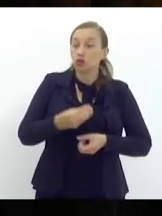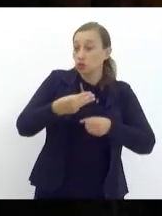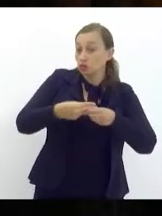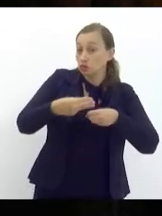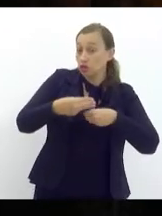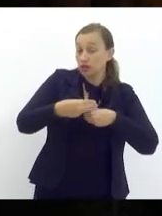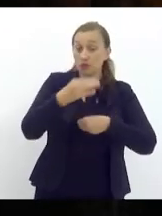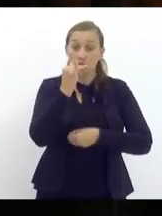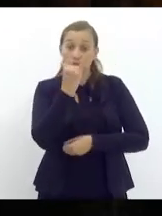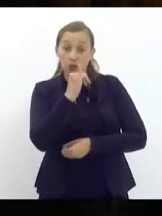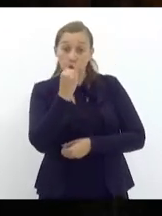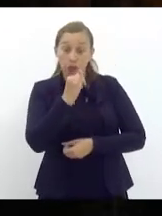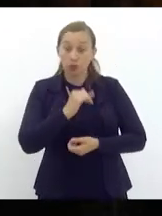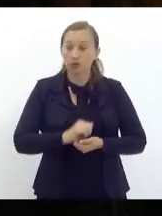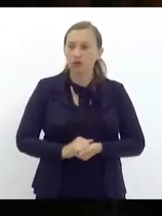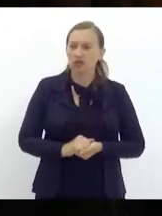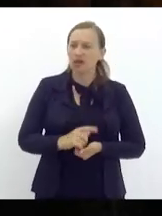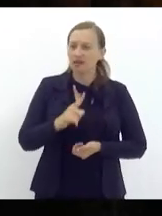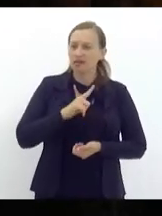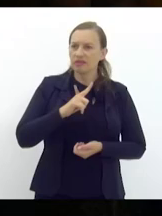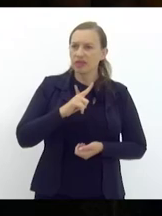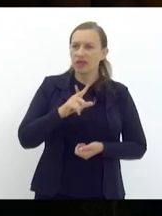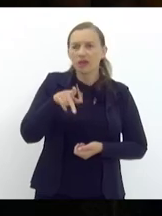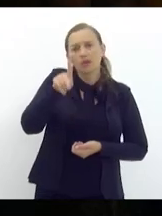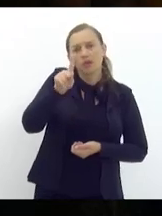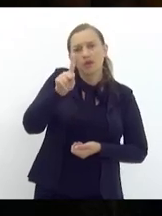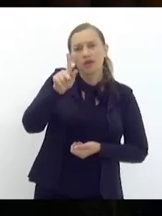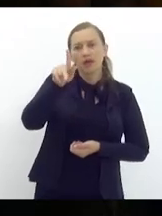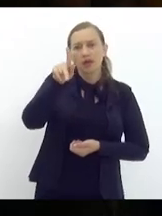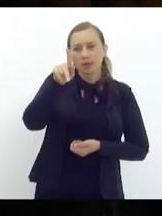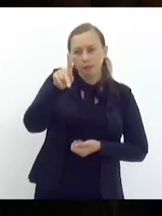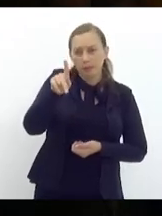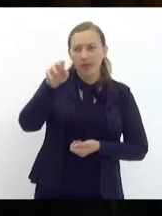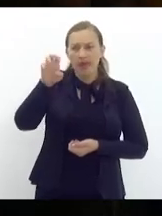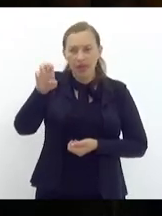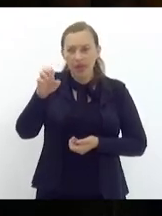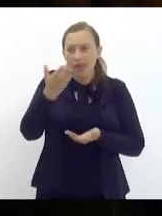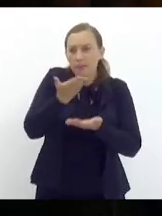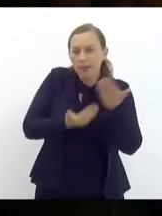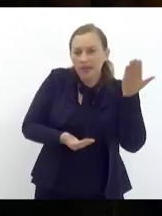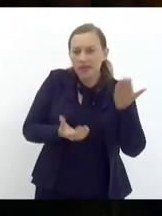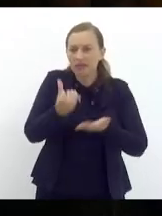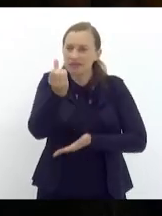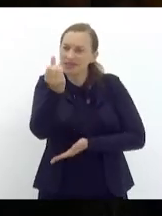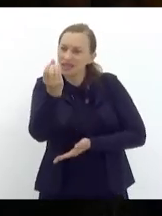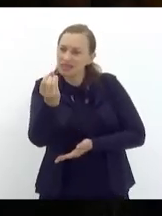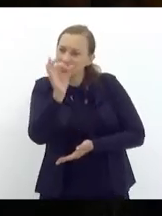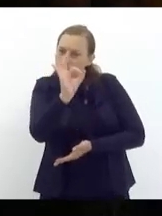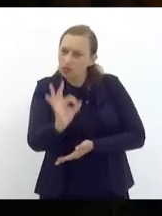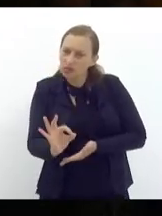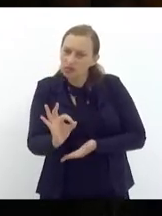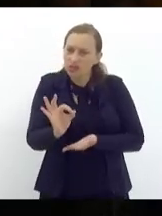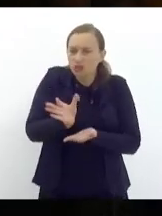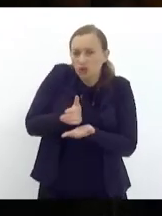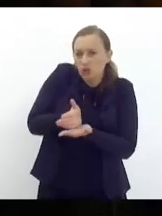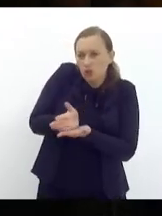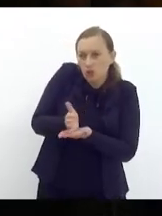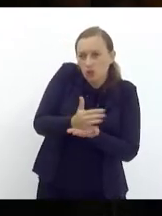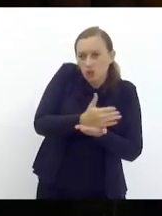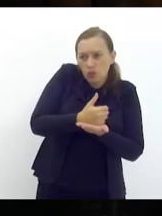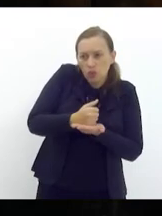fluminenses que tem rótico e PE perderão 60% das suas receitas